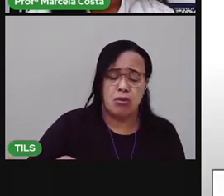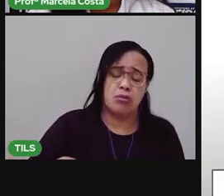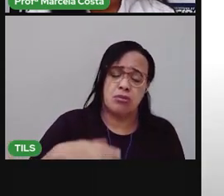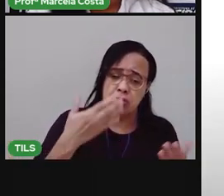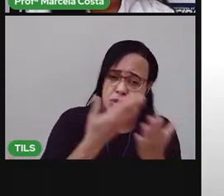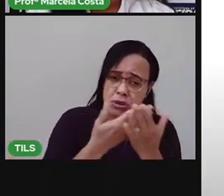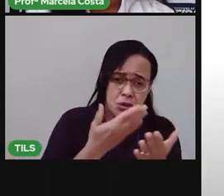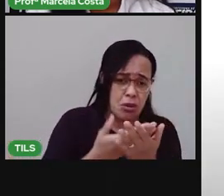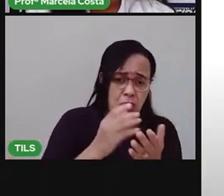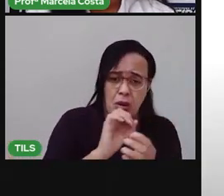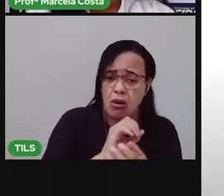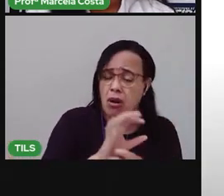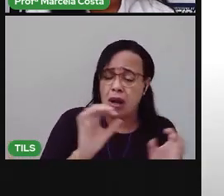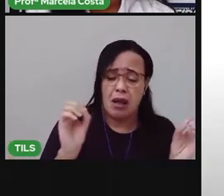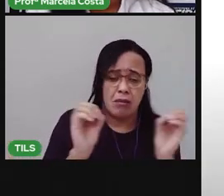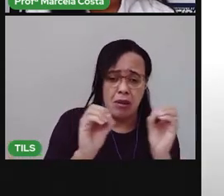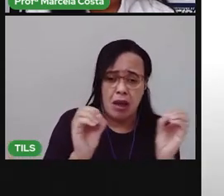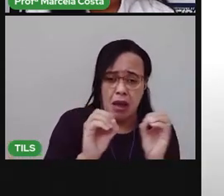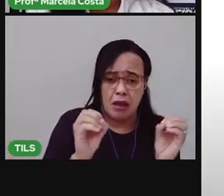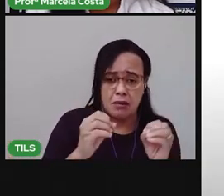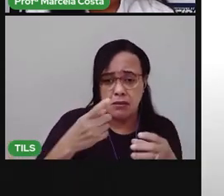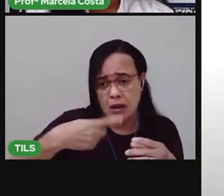Lá vou eu dar banho no bebê.